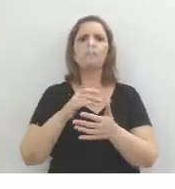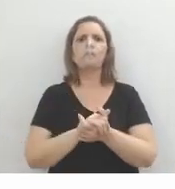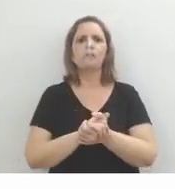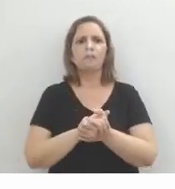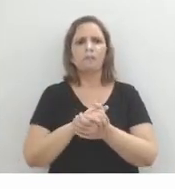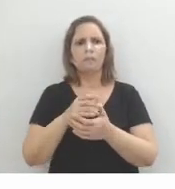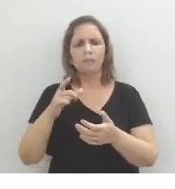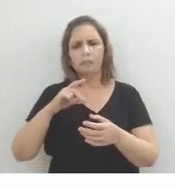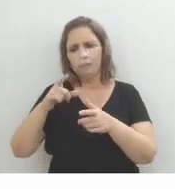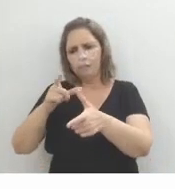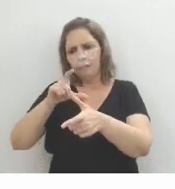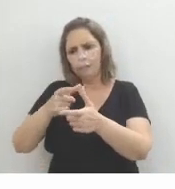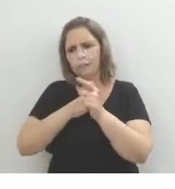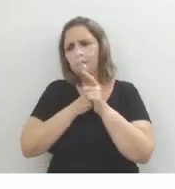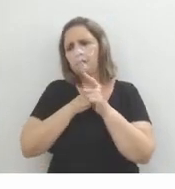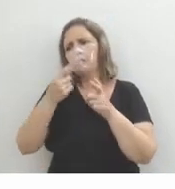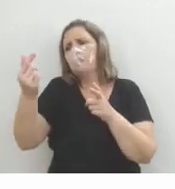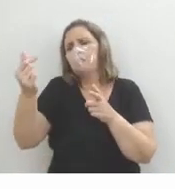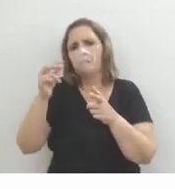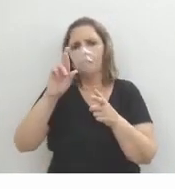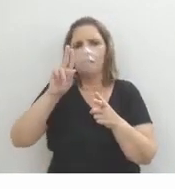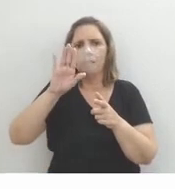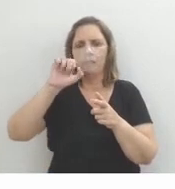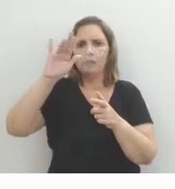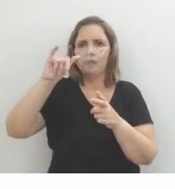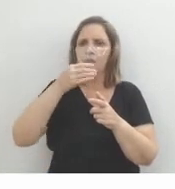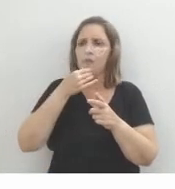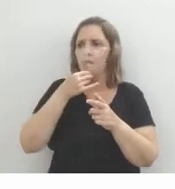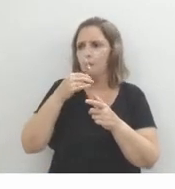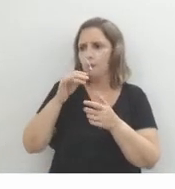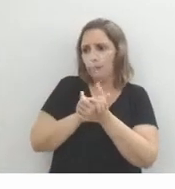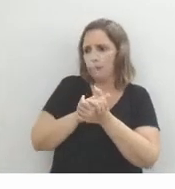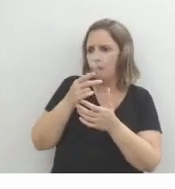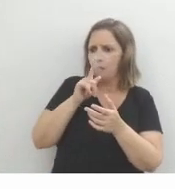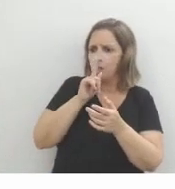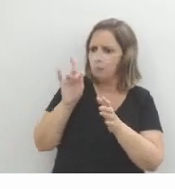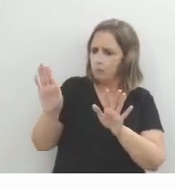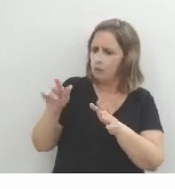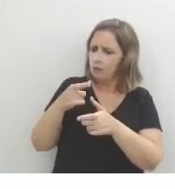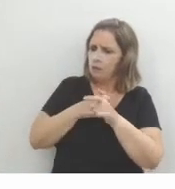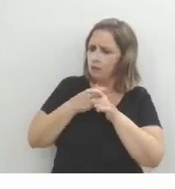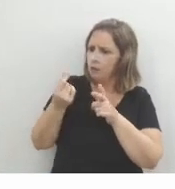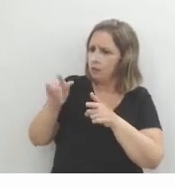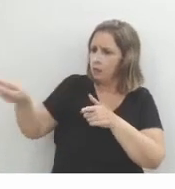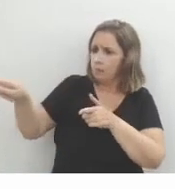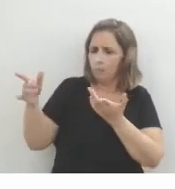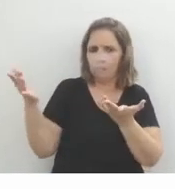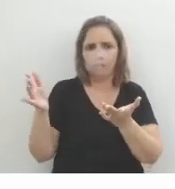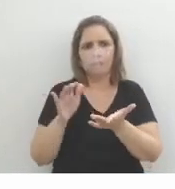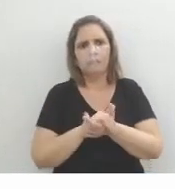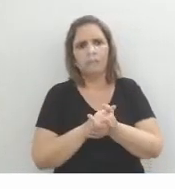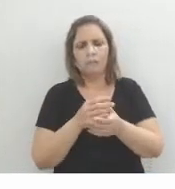muito dinheiro a Rubião. Veja aí, né? Não vai falar nada porque tá devendo, né? E as relações vão